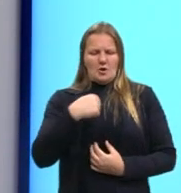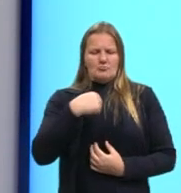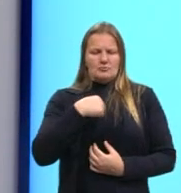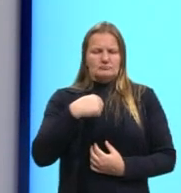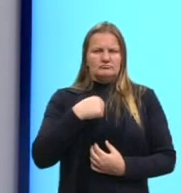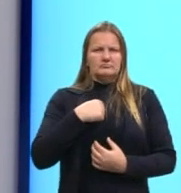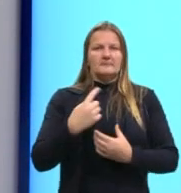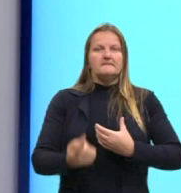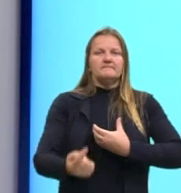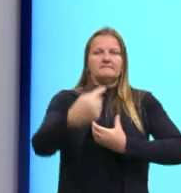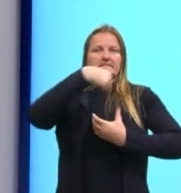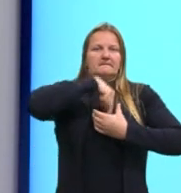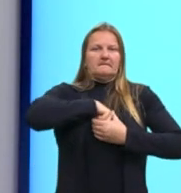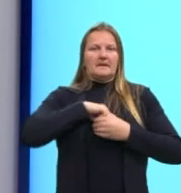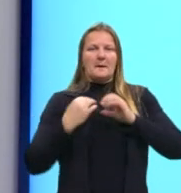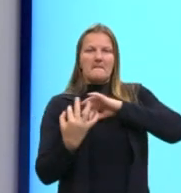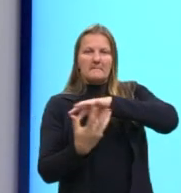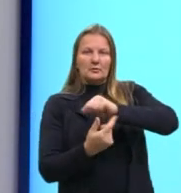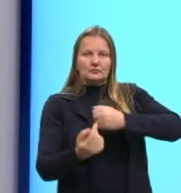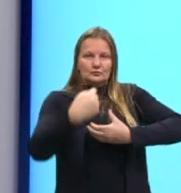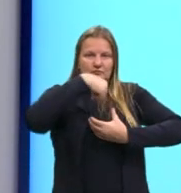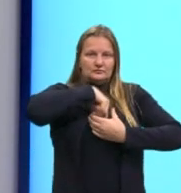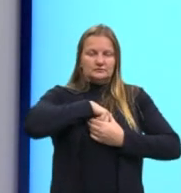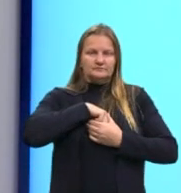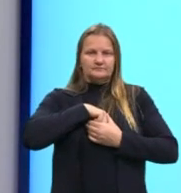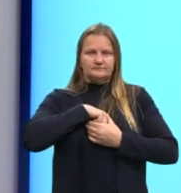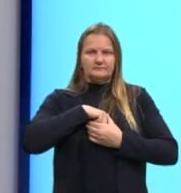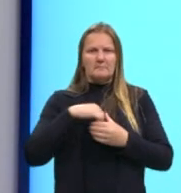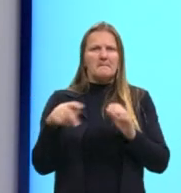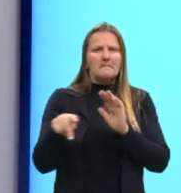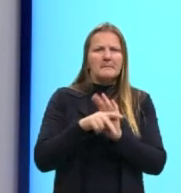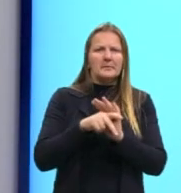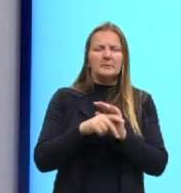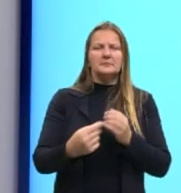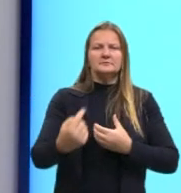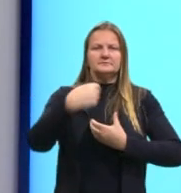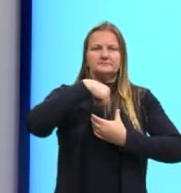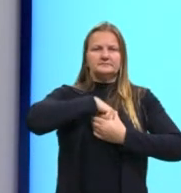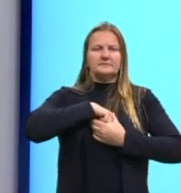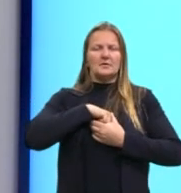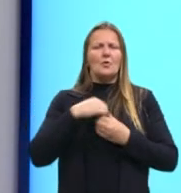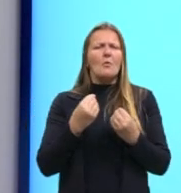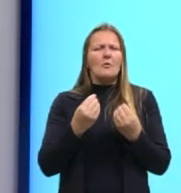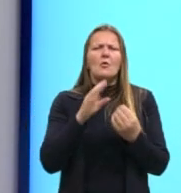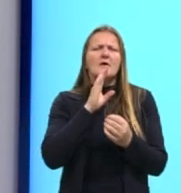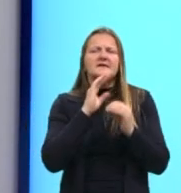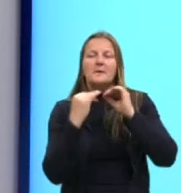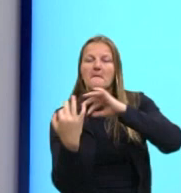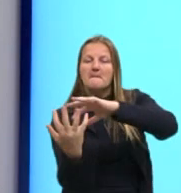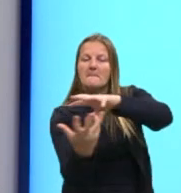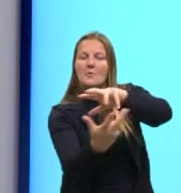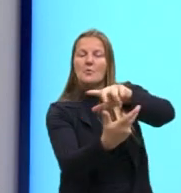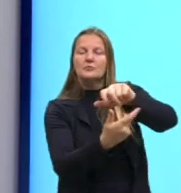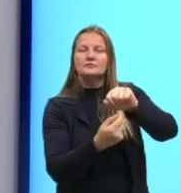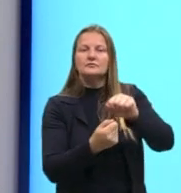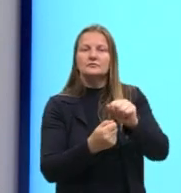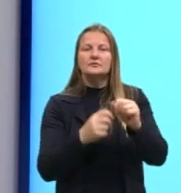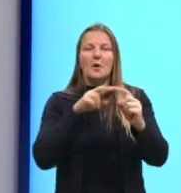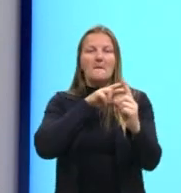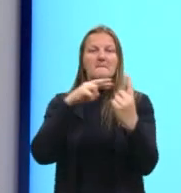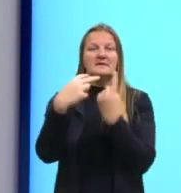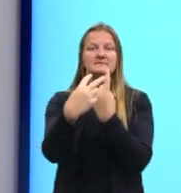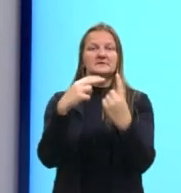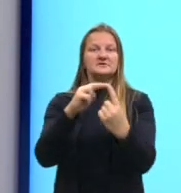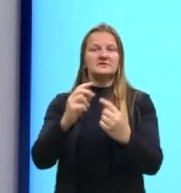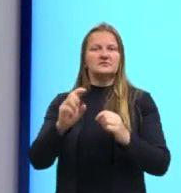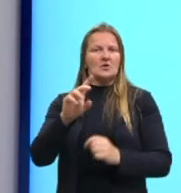subjetivo, do meu mundo, da minha hermenêutica, da minha interpretação de mundo. Como eu interpreto o mundo, na pós